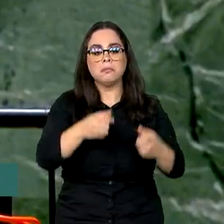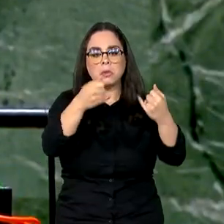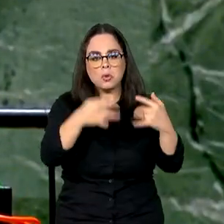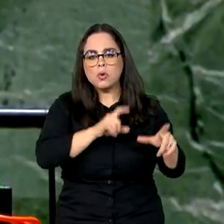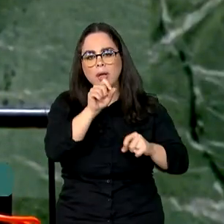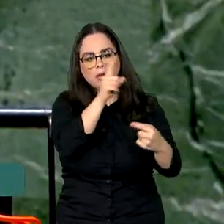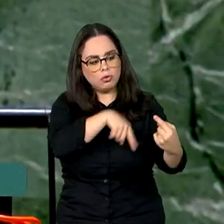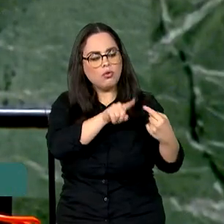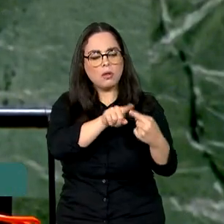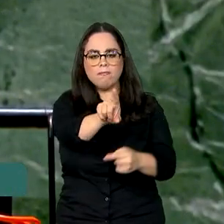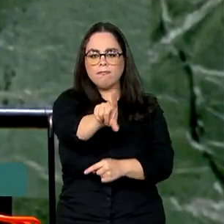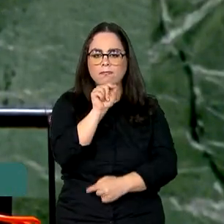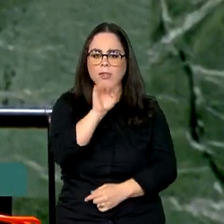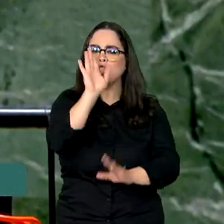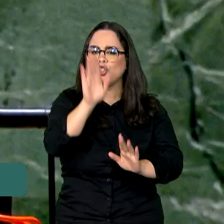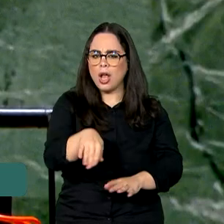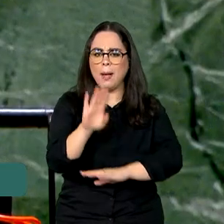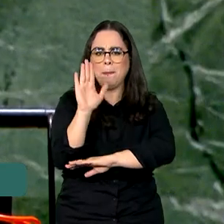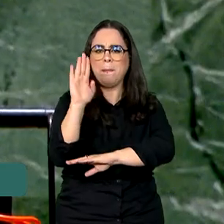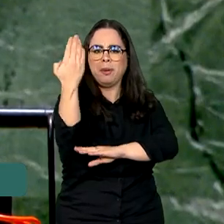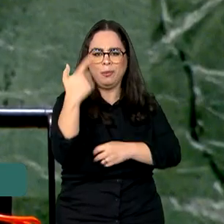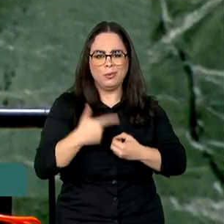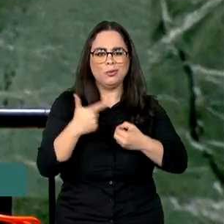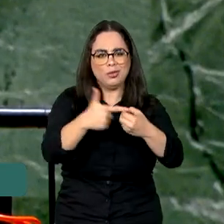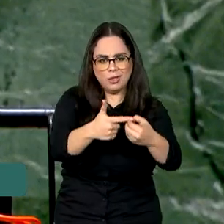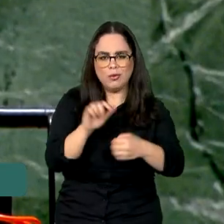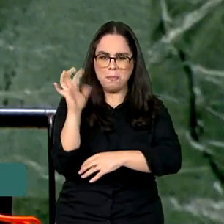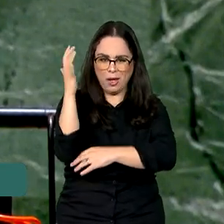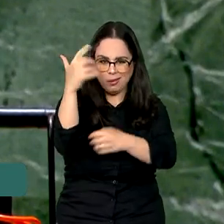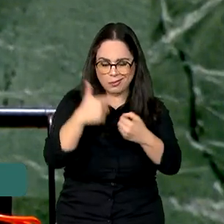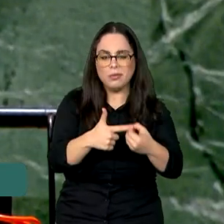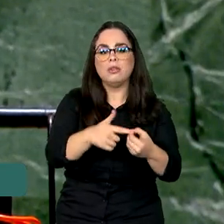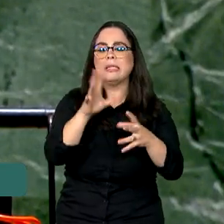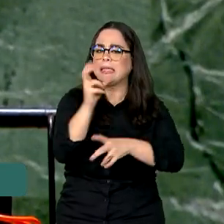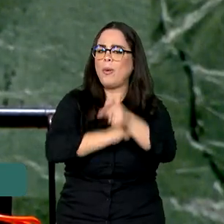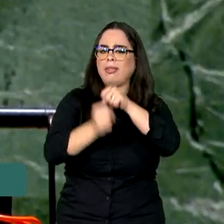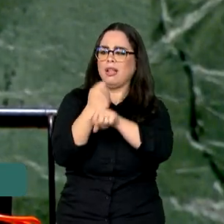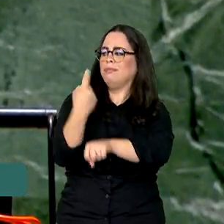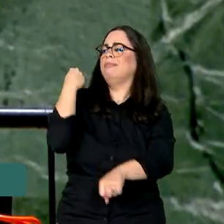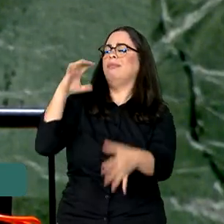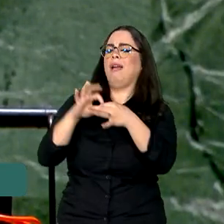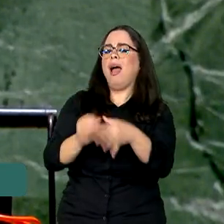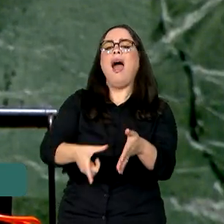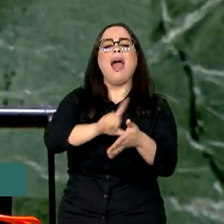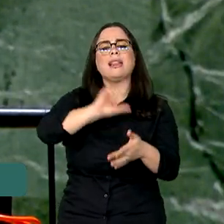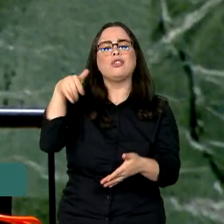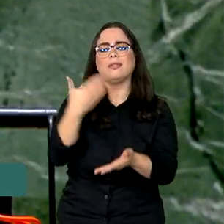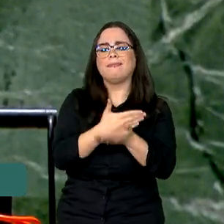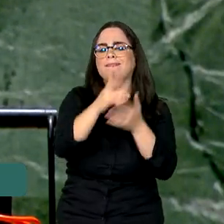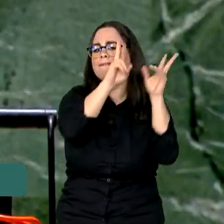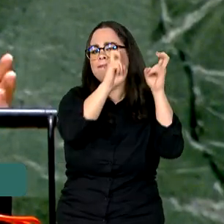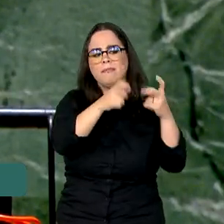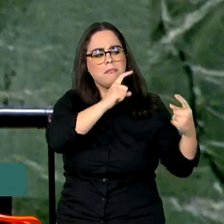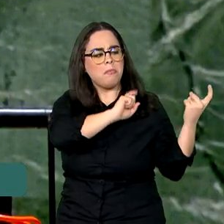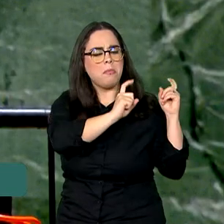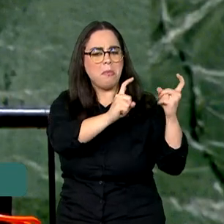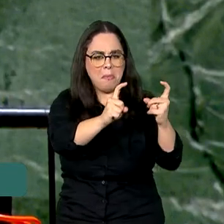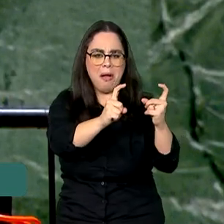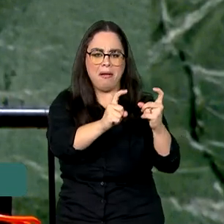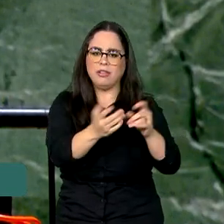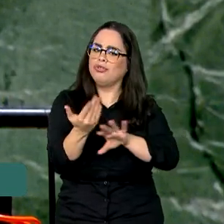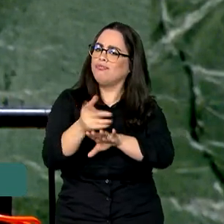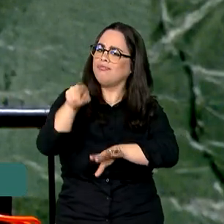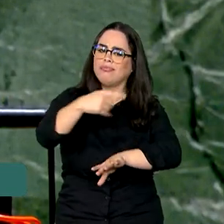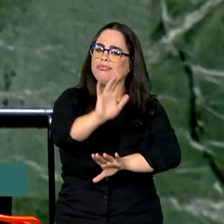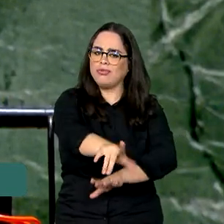opção pelos biocombustíveis há 50 anos, muito antes que a discussão sobre energias alternativas ganhasse